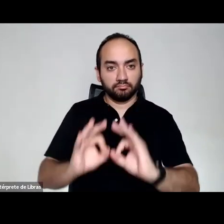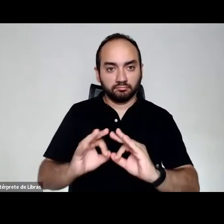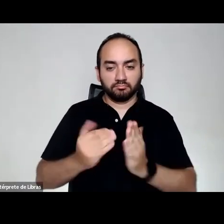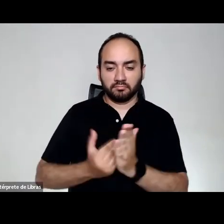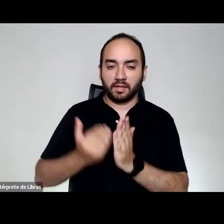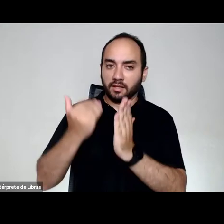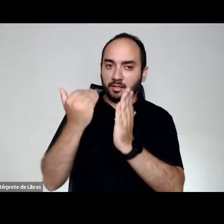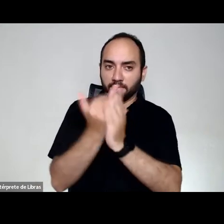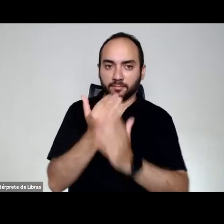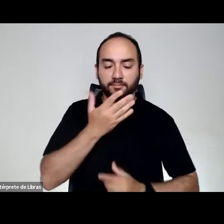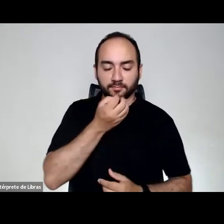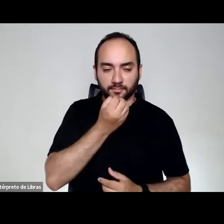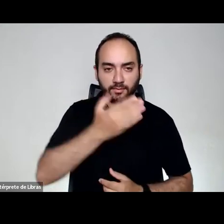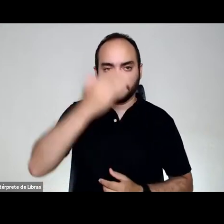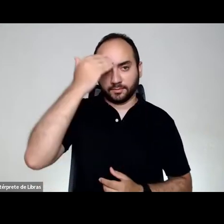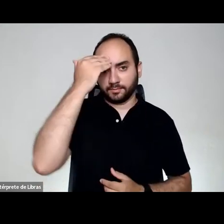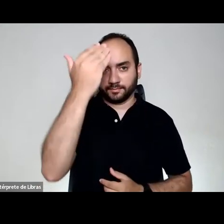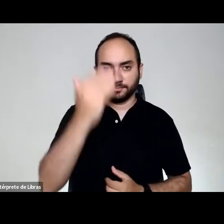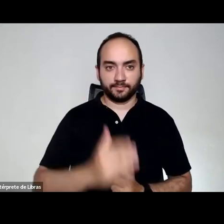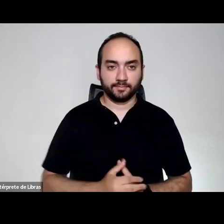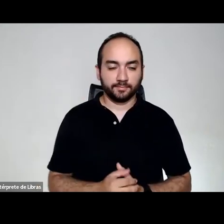e mais. Muito obrigada.